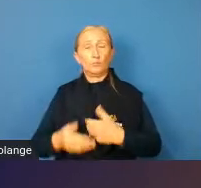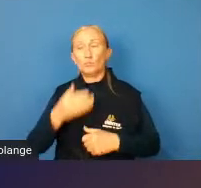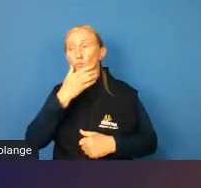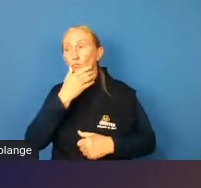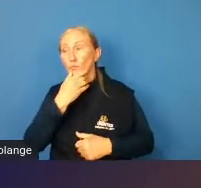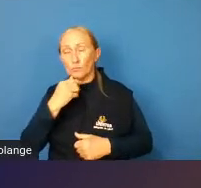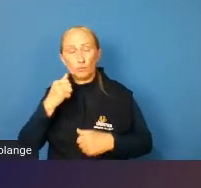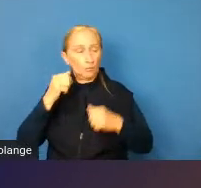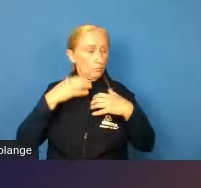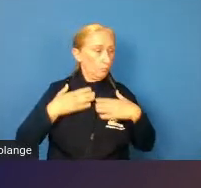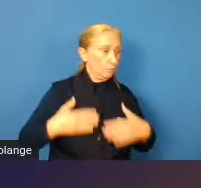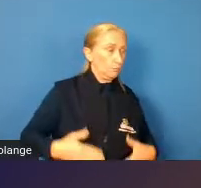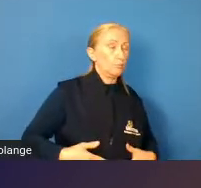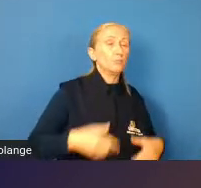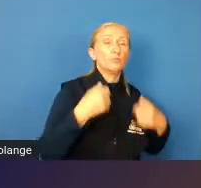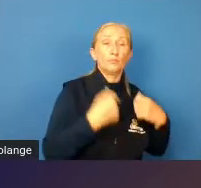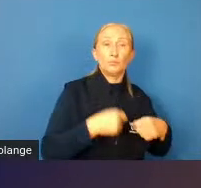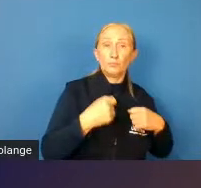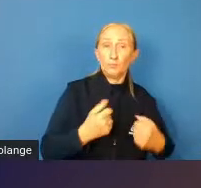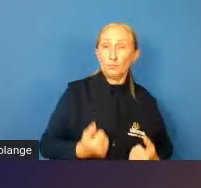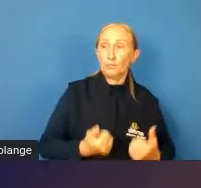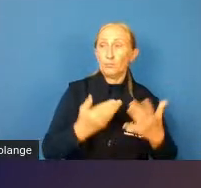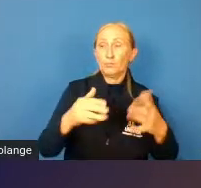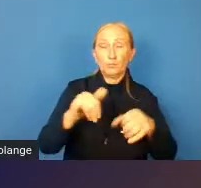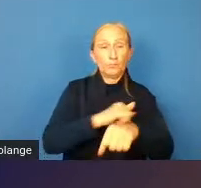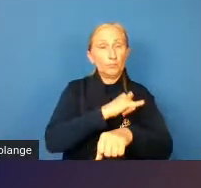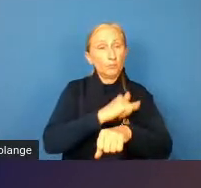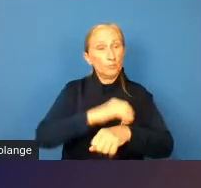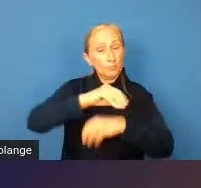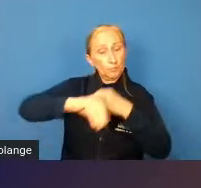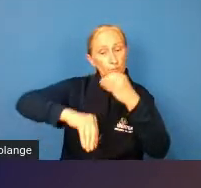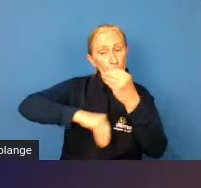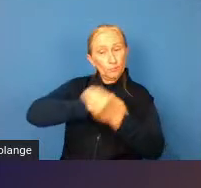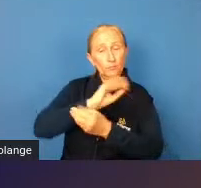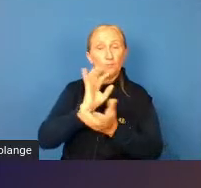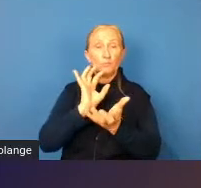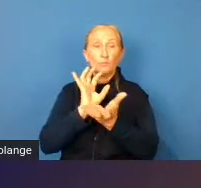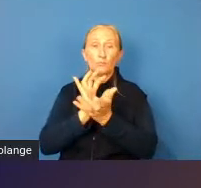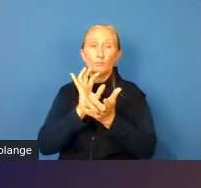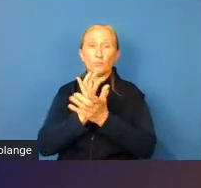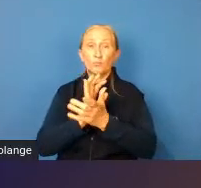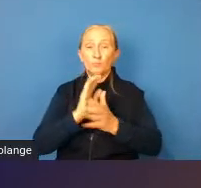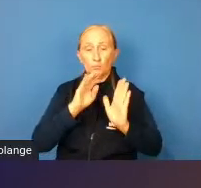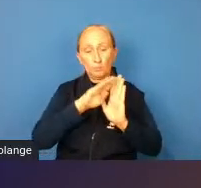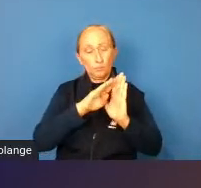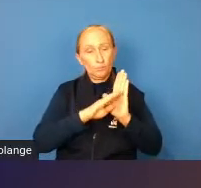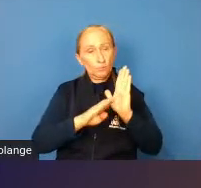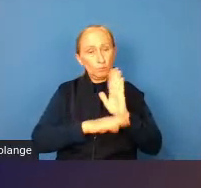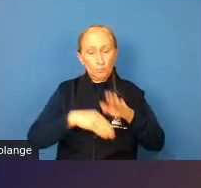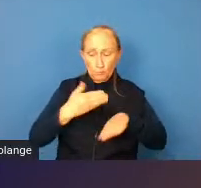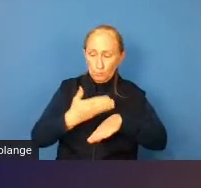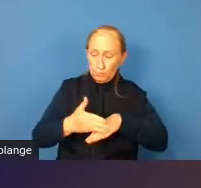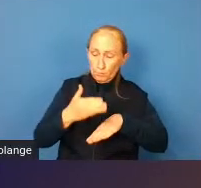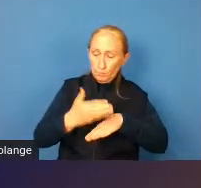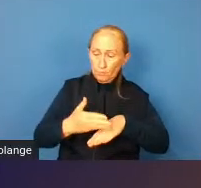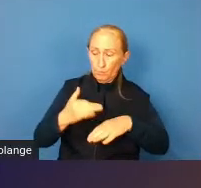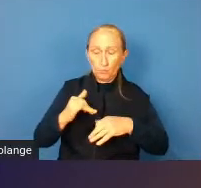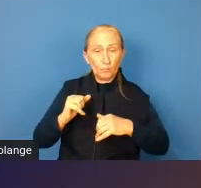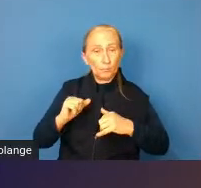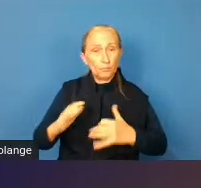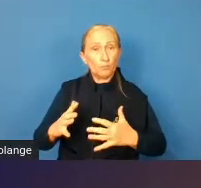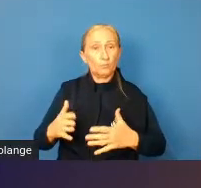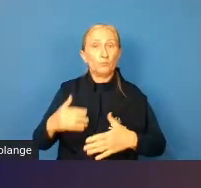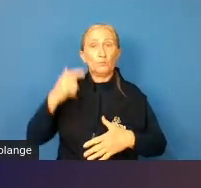físicas, nós devemos promover estratégias que envolvam essa comunidade em programas de práticas corporais, a gente deve